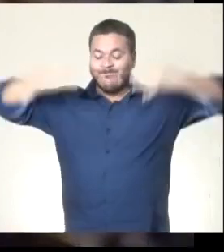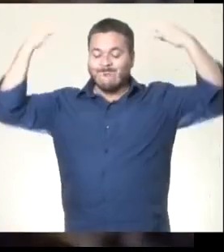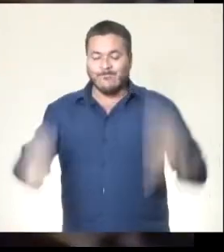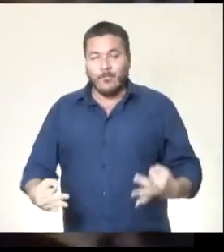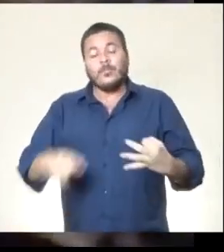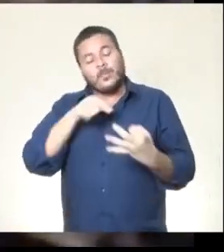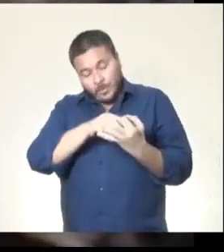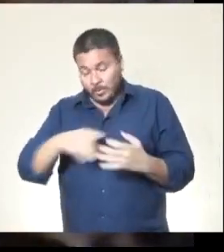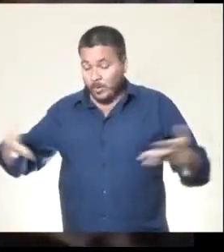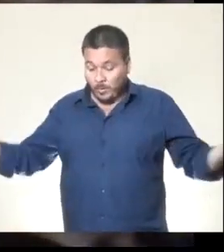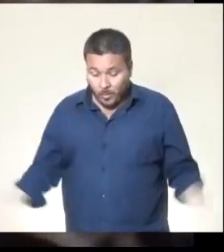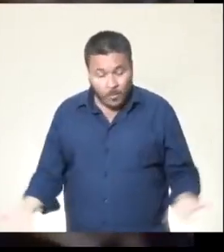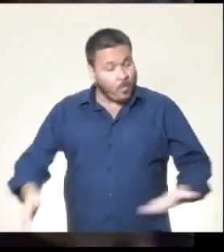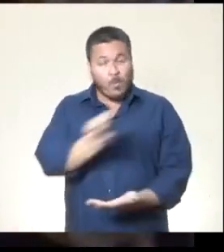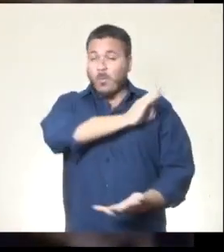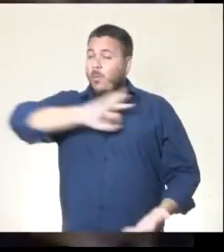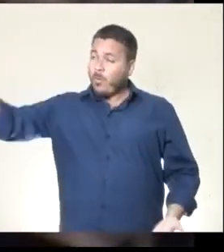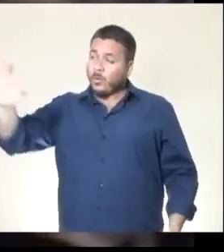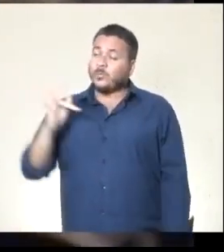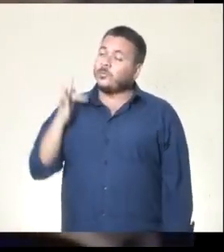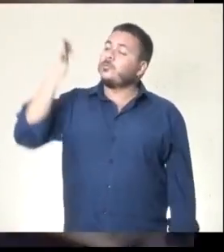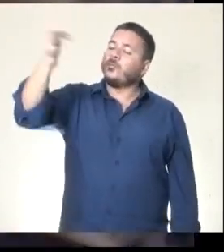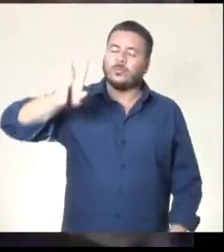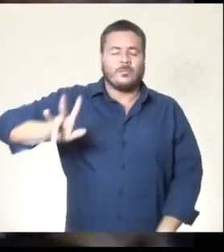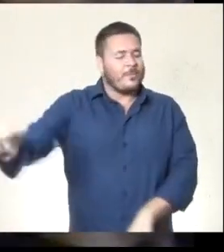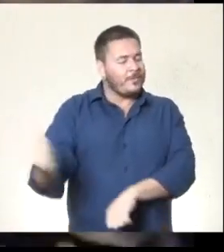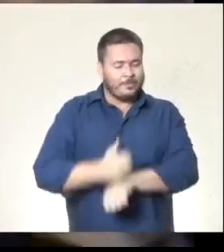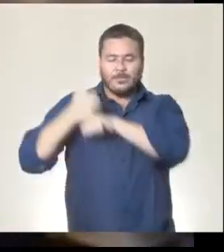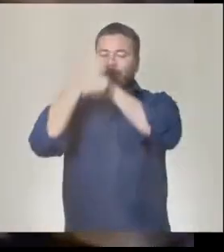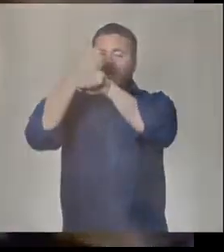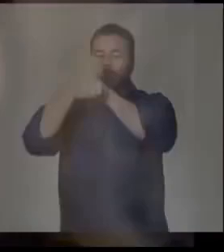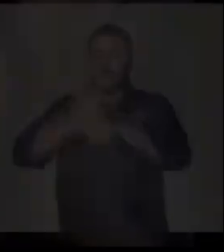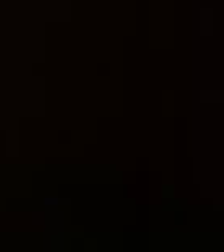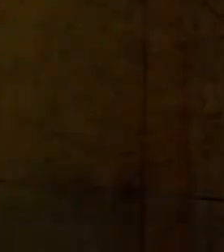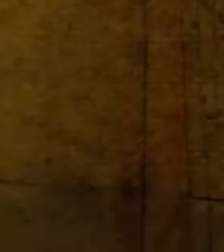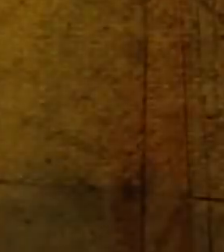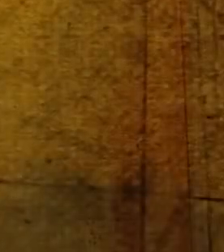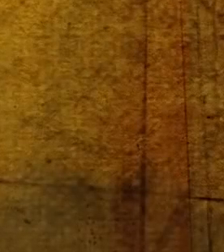certeza de que os tempos são ótimos e que o futuro será ainda melhor.